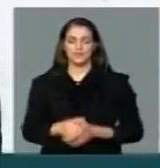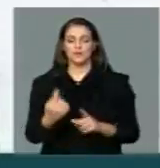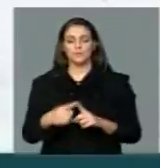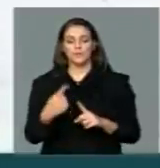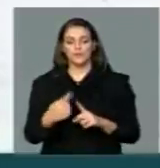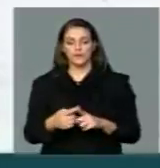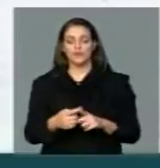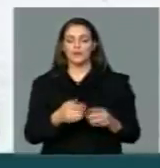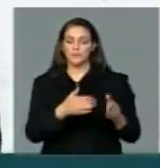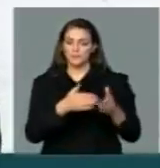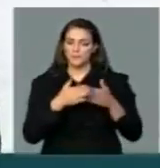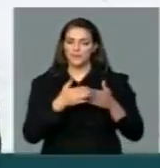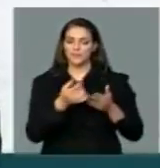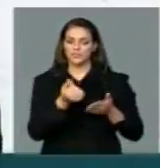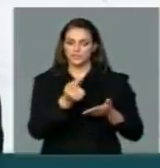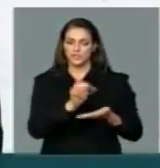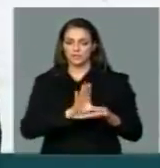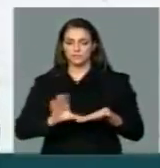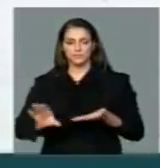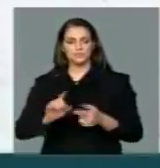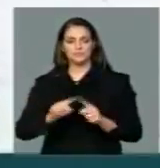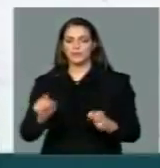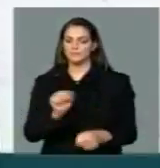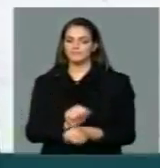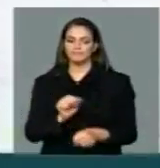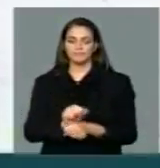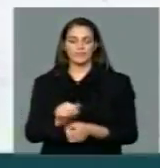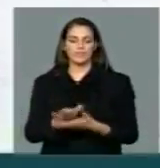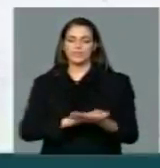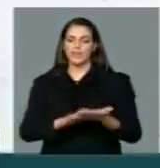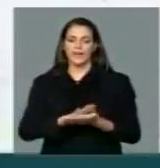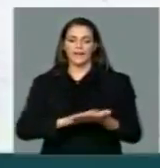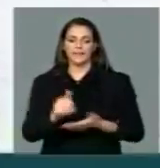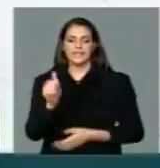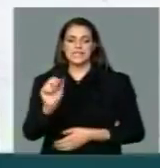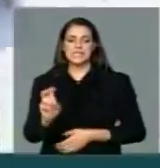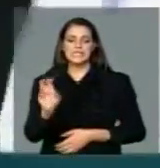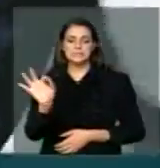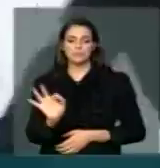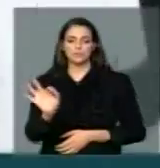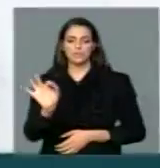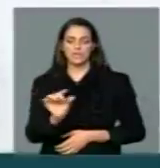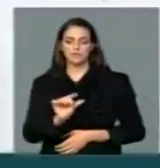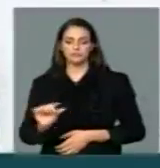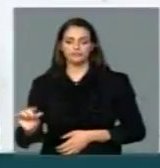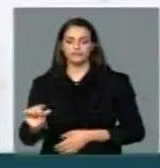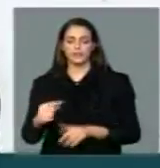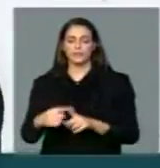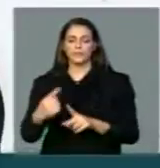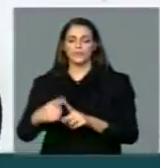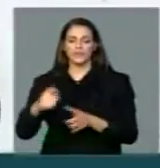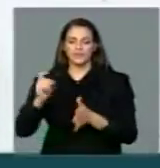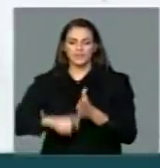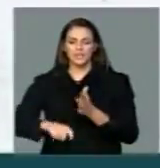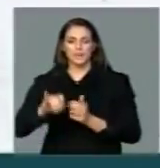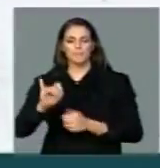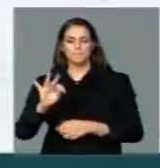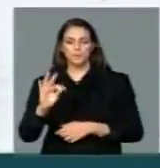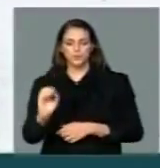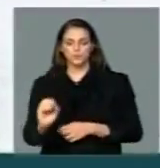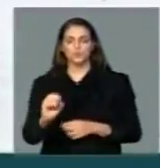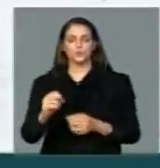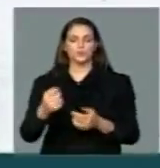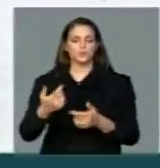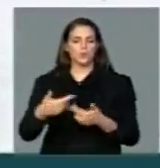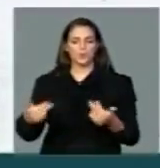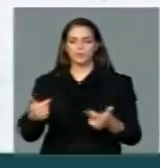recursos está concentrada no governo federal, na Prefeitura chega a 15% de tudo que nós pagamos de imposto, o problema está na Prefeitura, o esgoto arrebenta